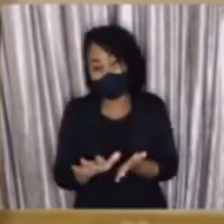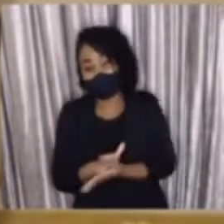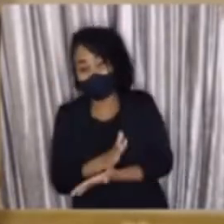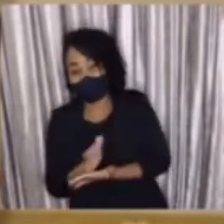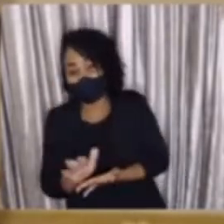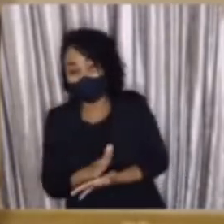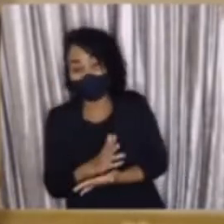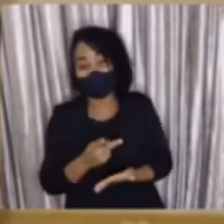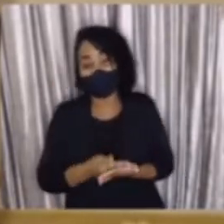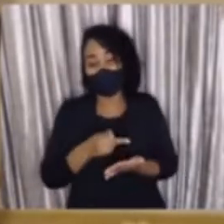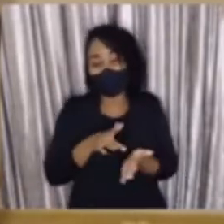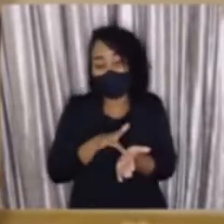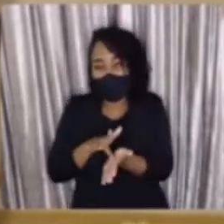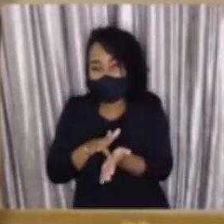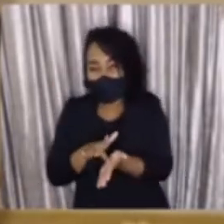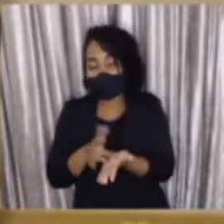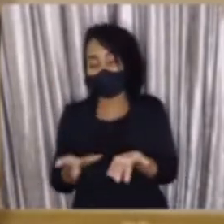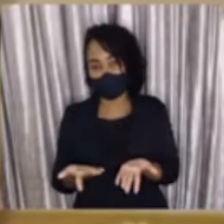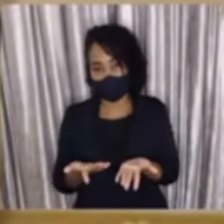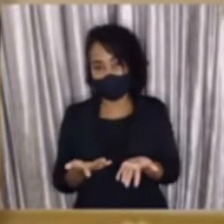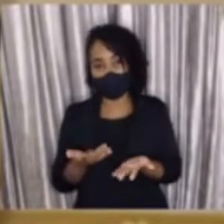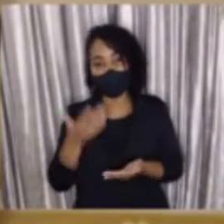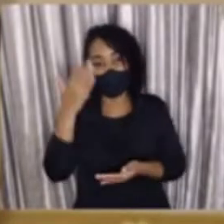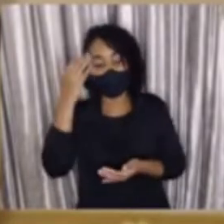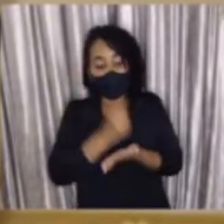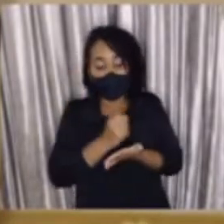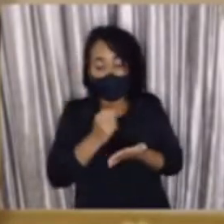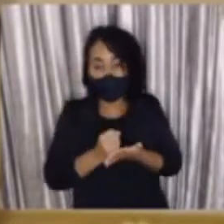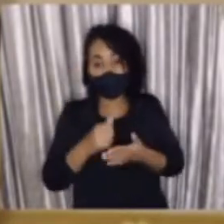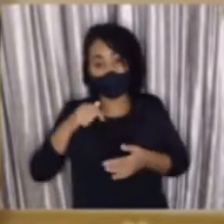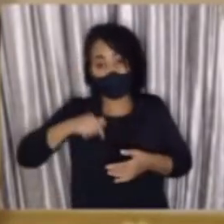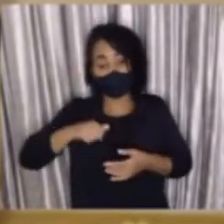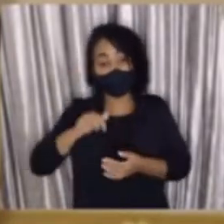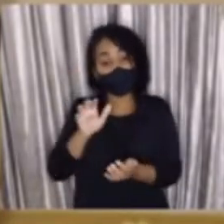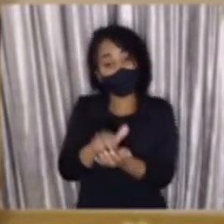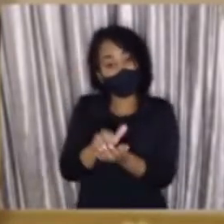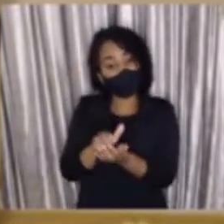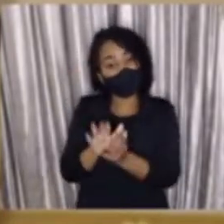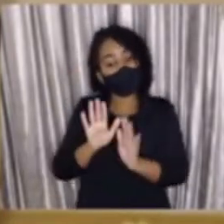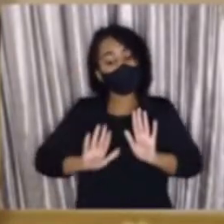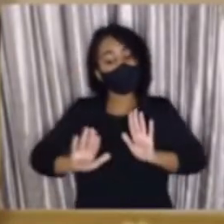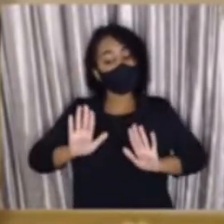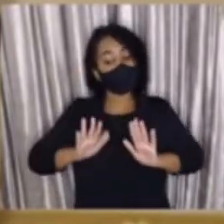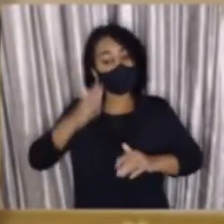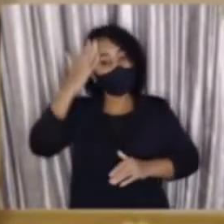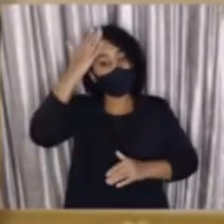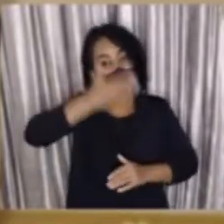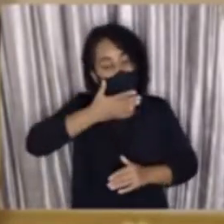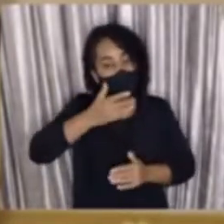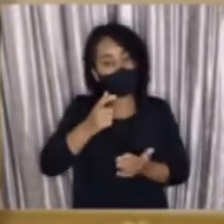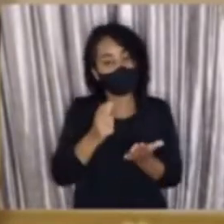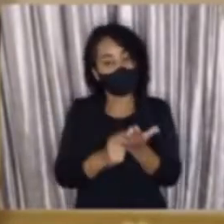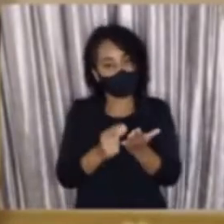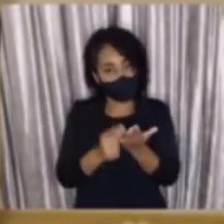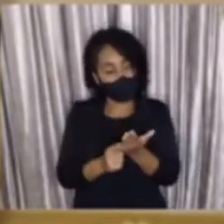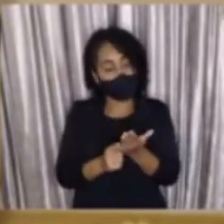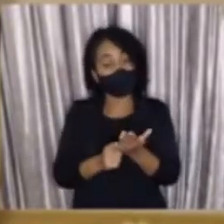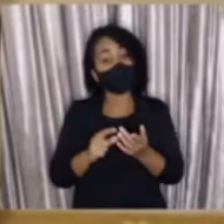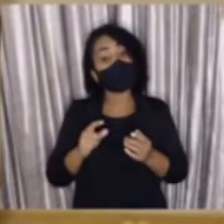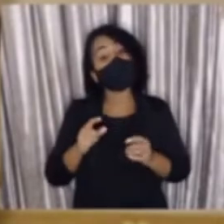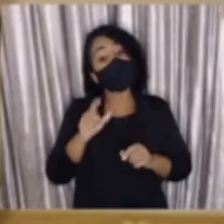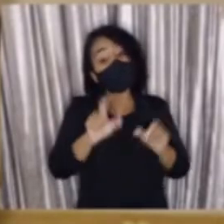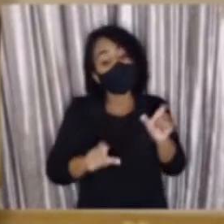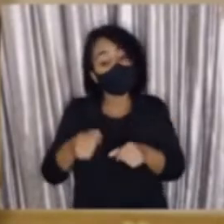muitas vezes acontecendo fraudes na apresentação desses documentos. Aqui em Pernambuco, nós teremos a certificação digital e as